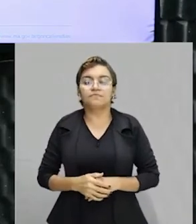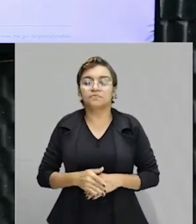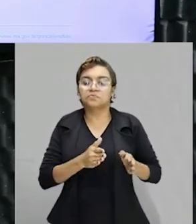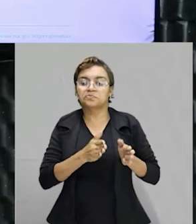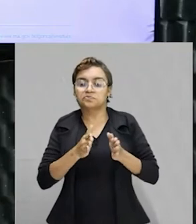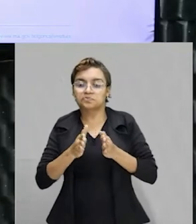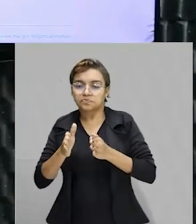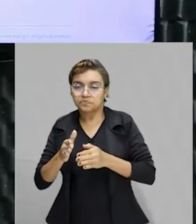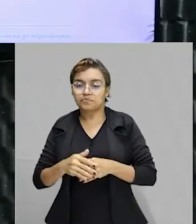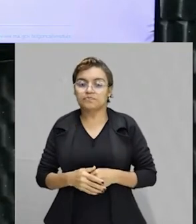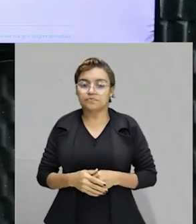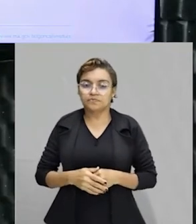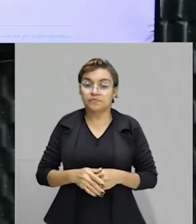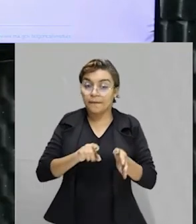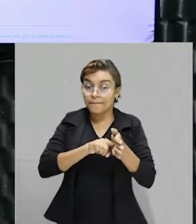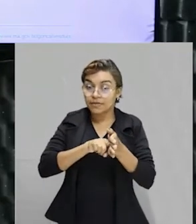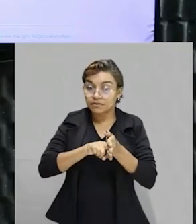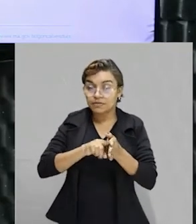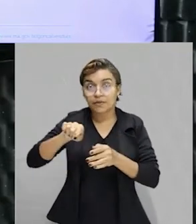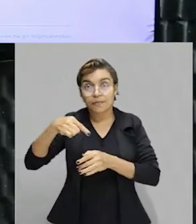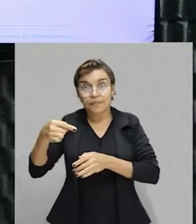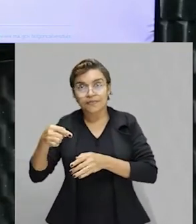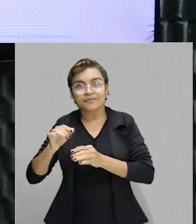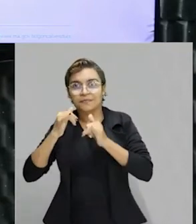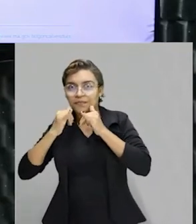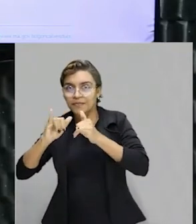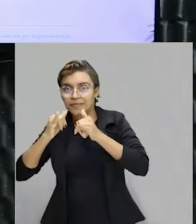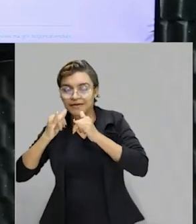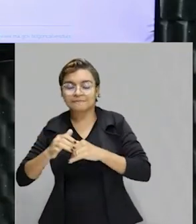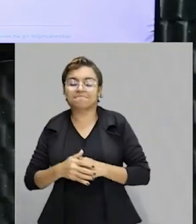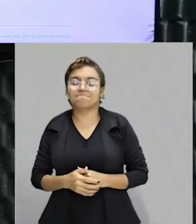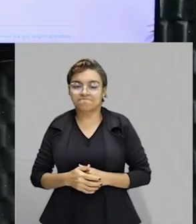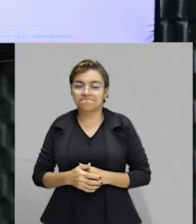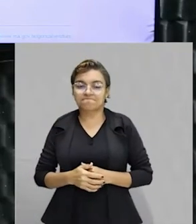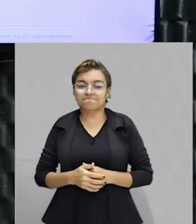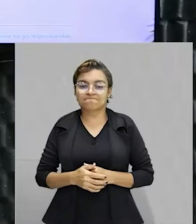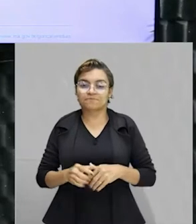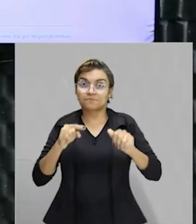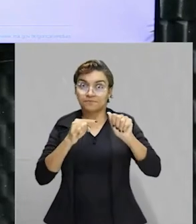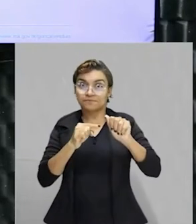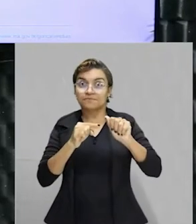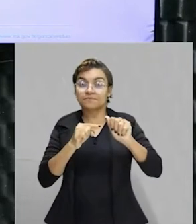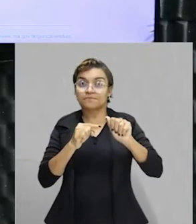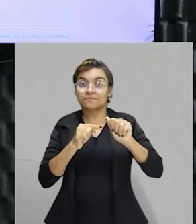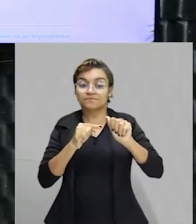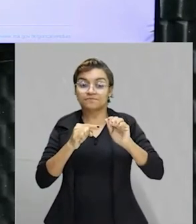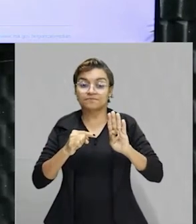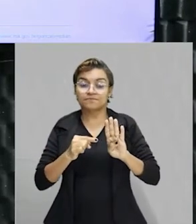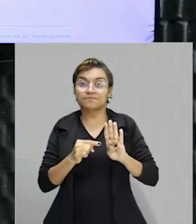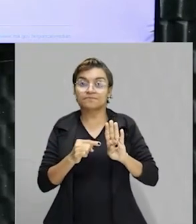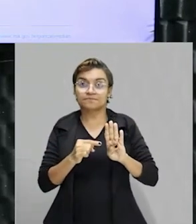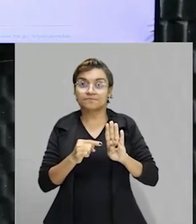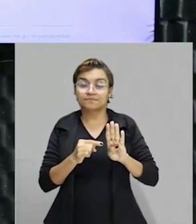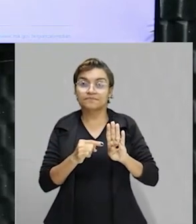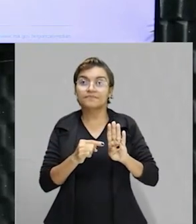é primeiro pesquisa, depois propaganda, tá? As opções, 400 mil e 600 mil na letra A. Na